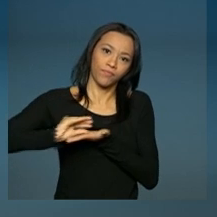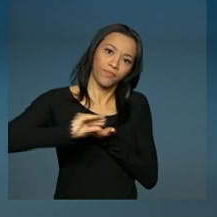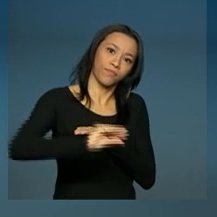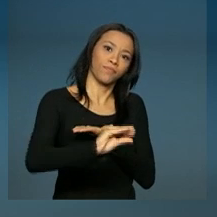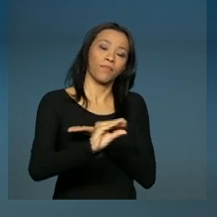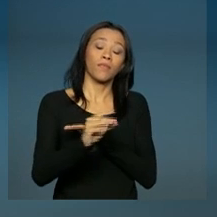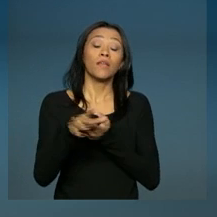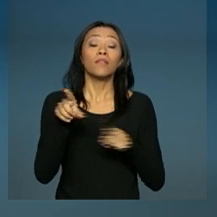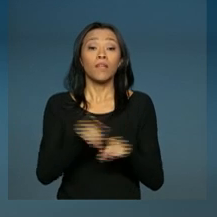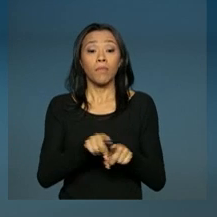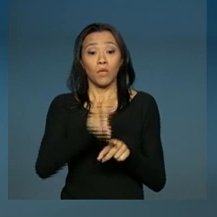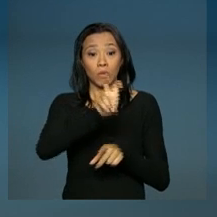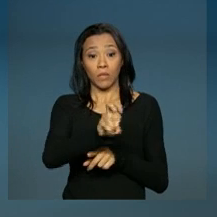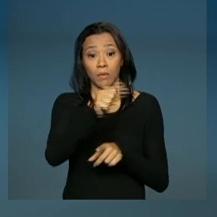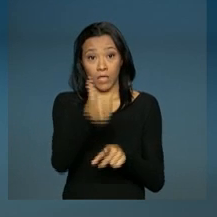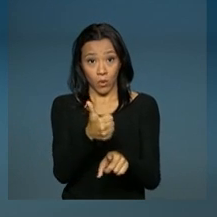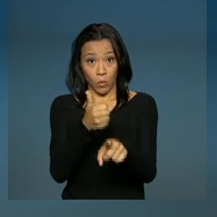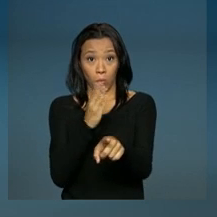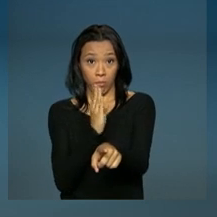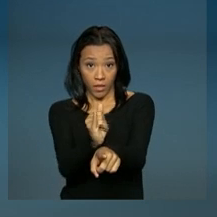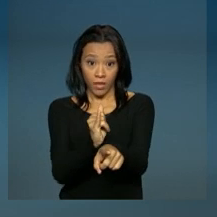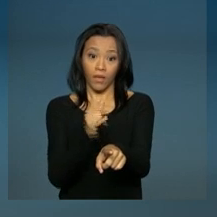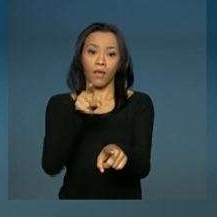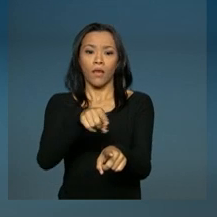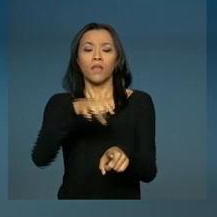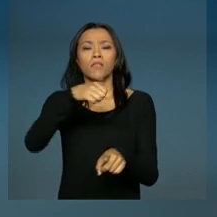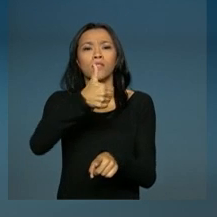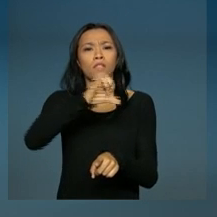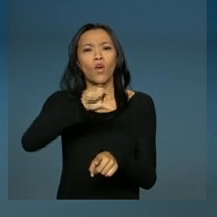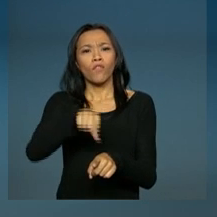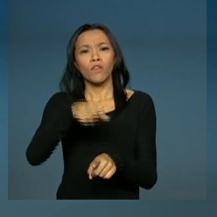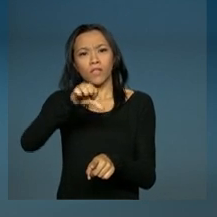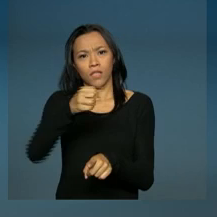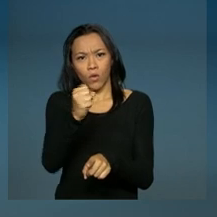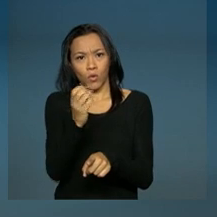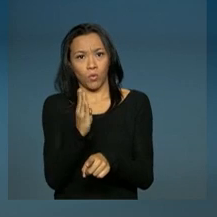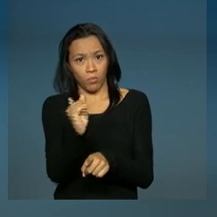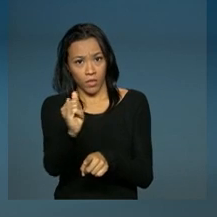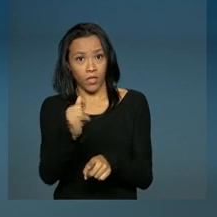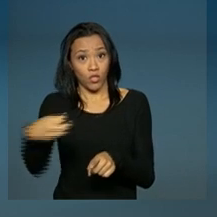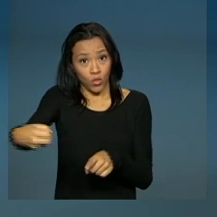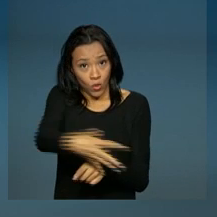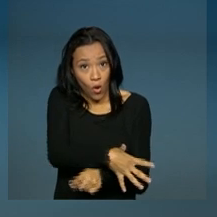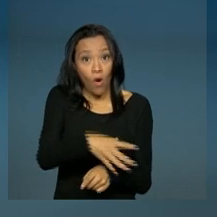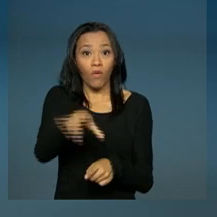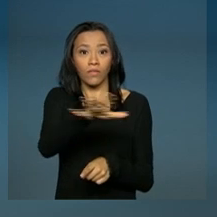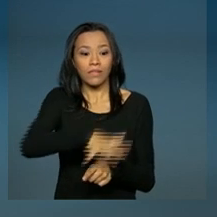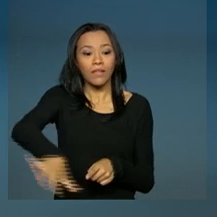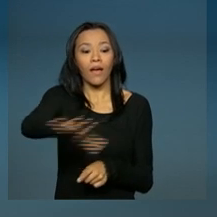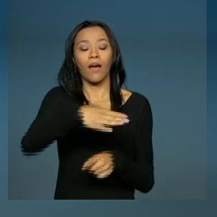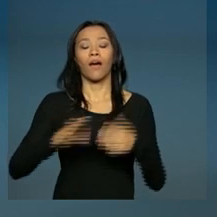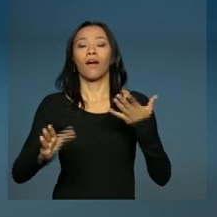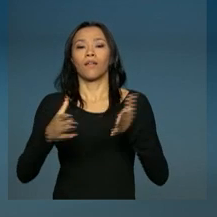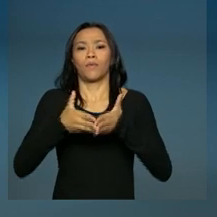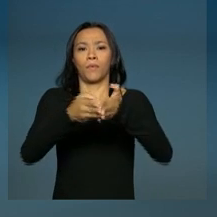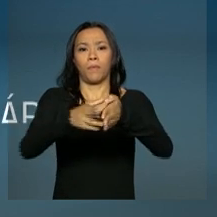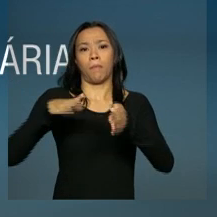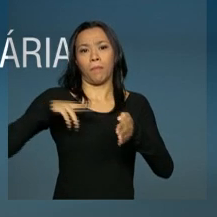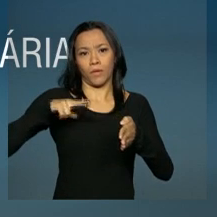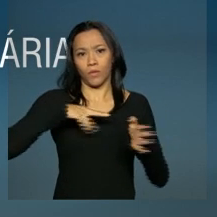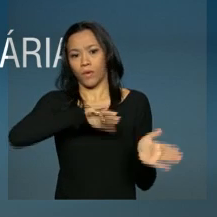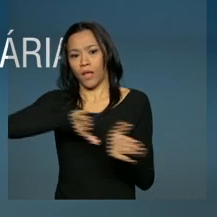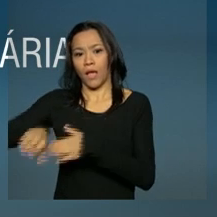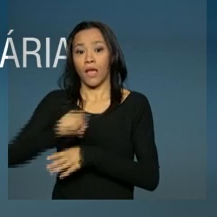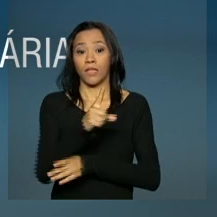investimentos no setor portuário virão 19,68 bilhões de novos terminais de uso privado. 16